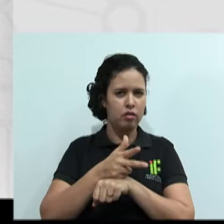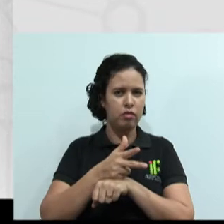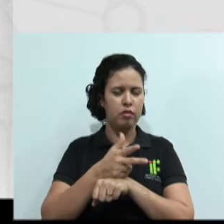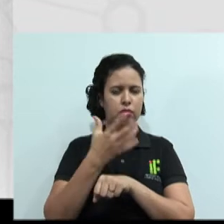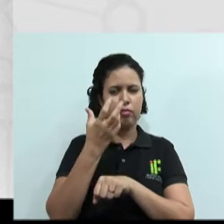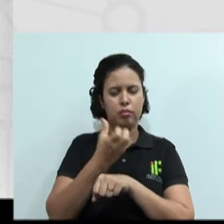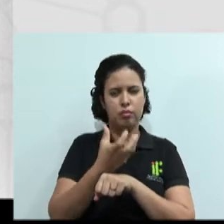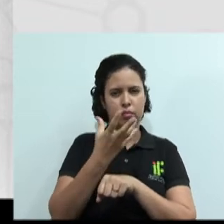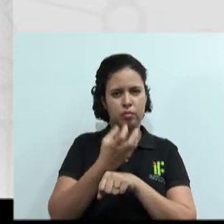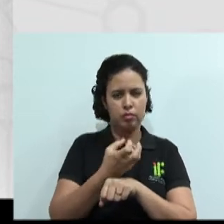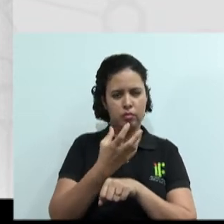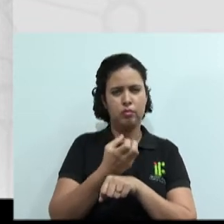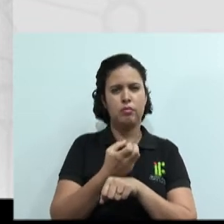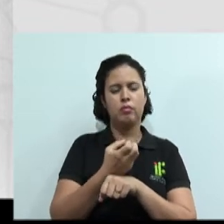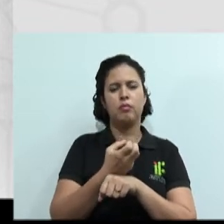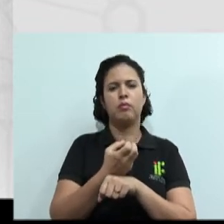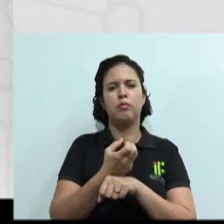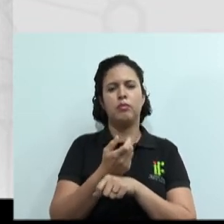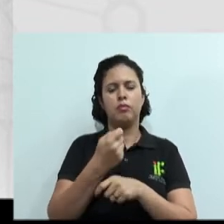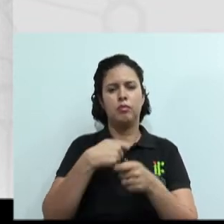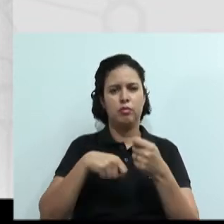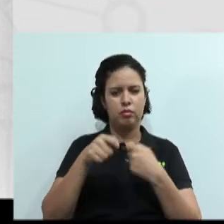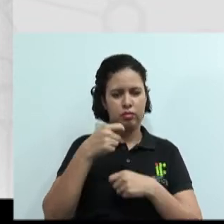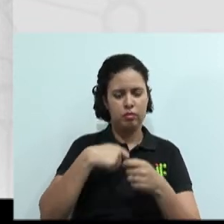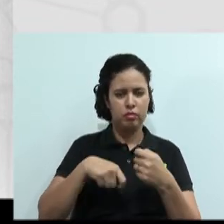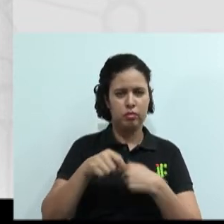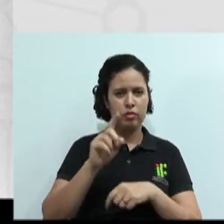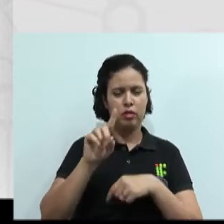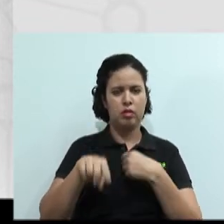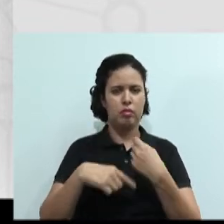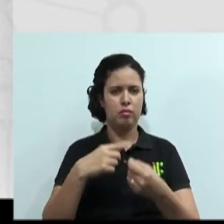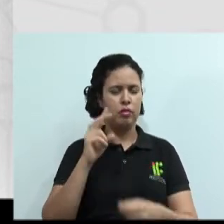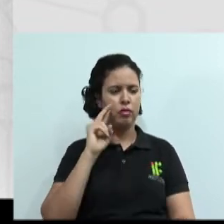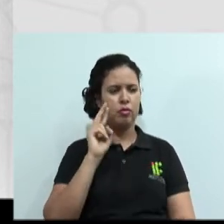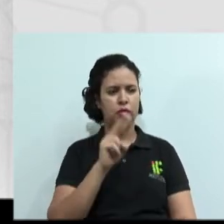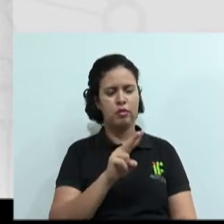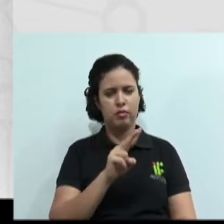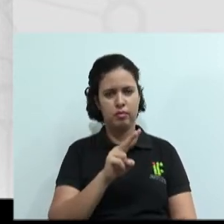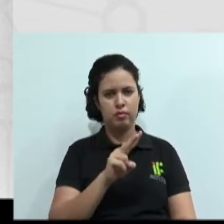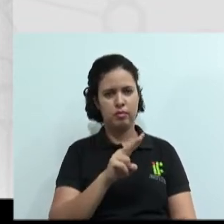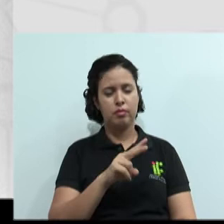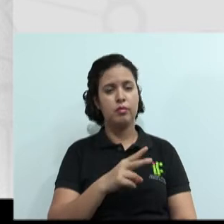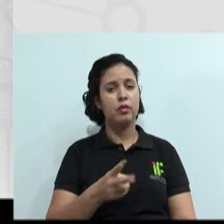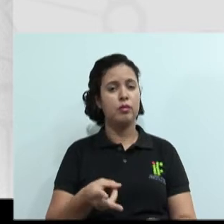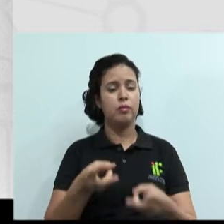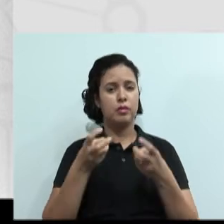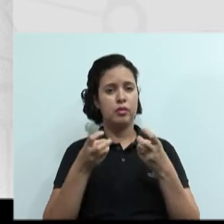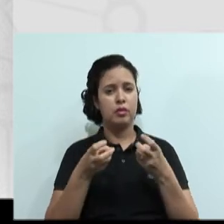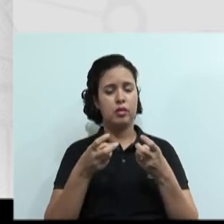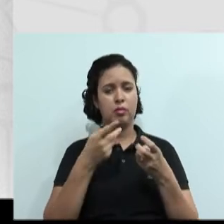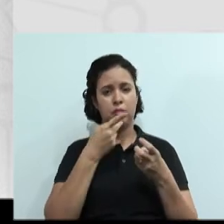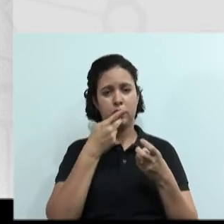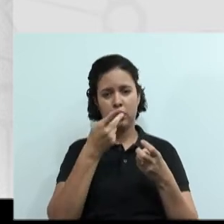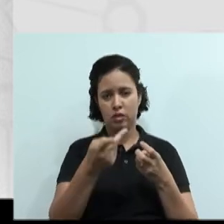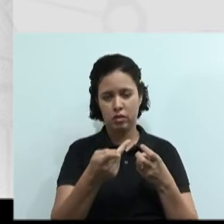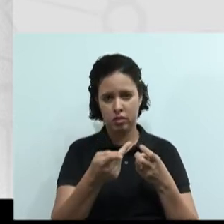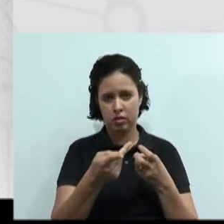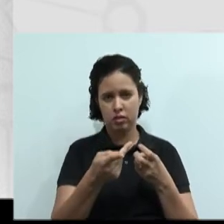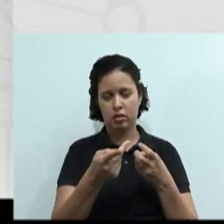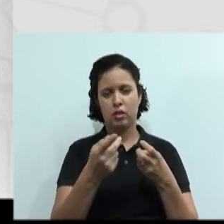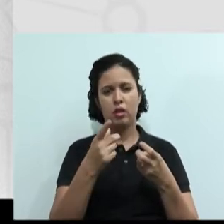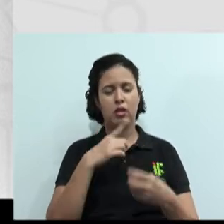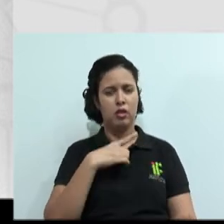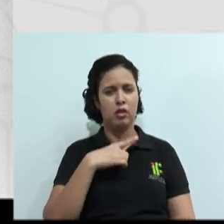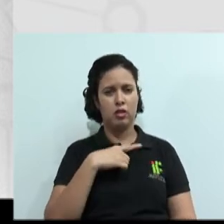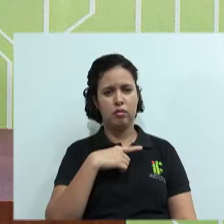negociações para que qualquer dúvida possa ser revista nas filmagens ou gravações. Então, perceba que a palavra que você fala, ela tem